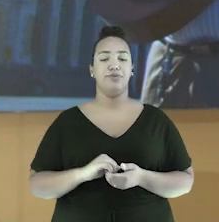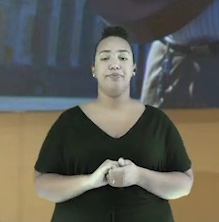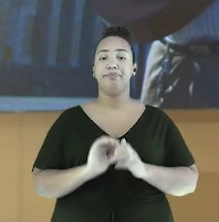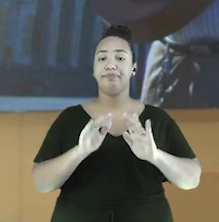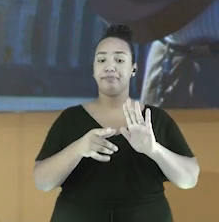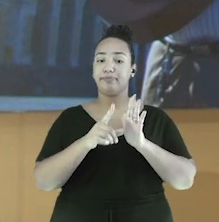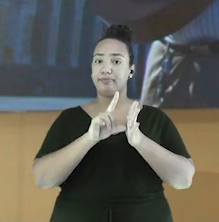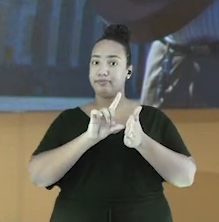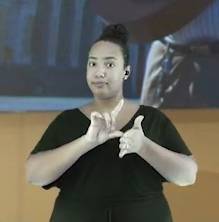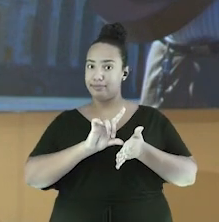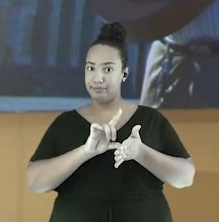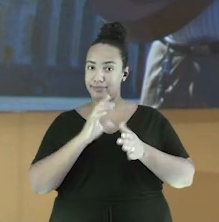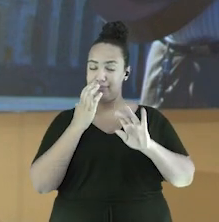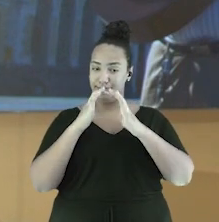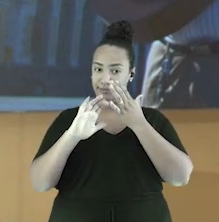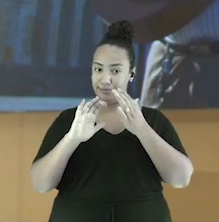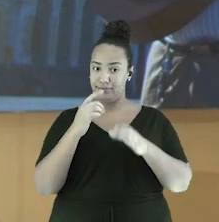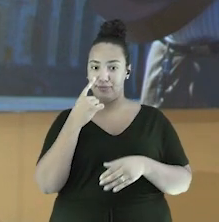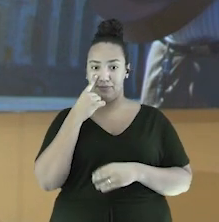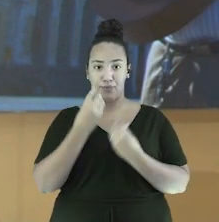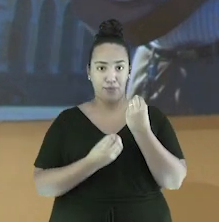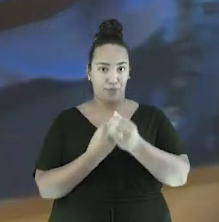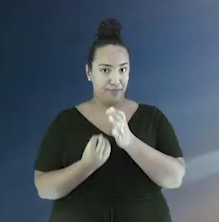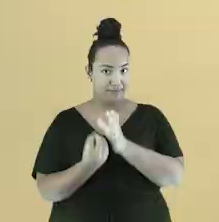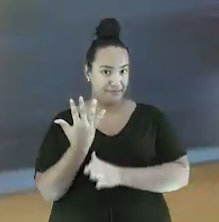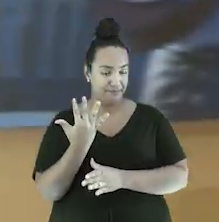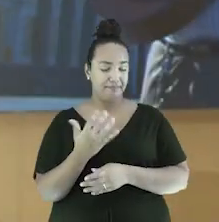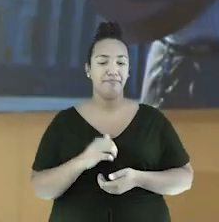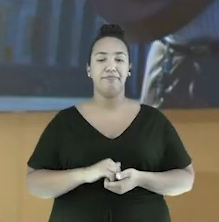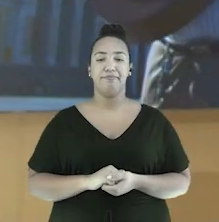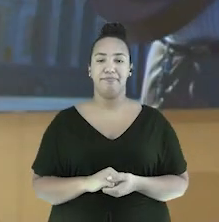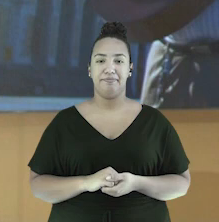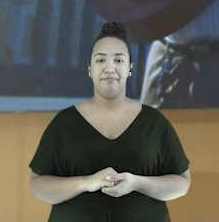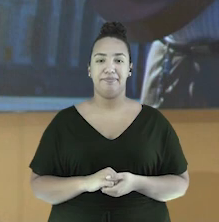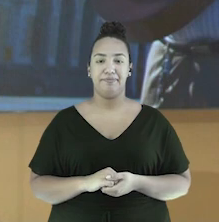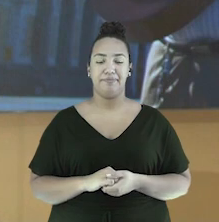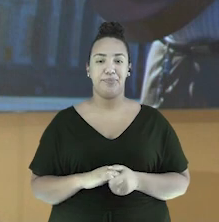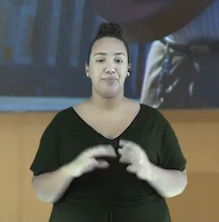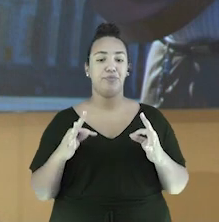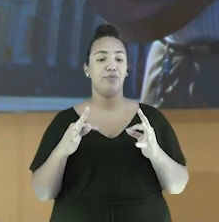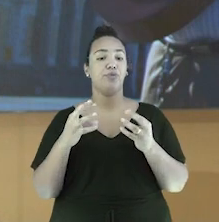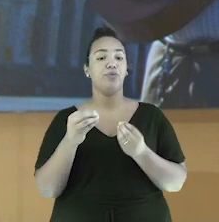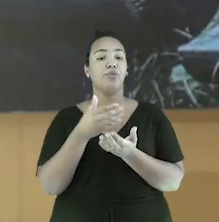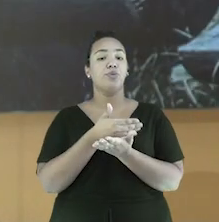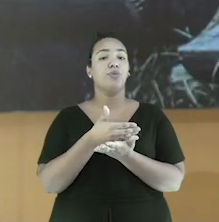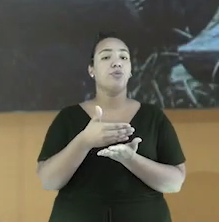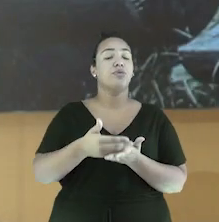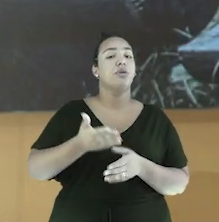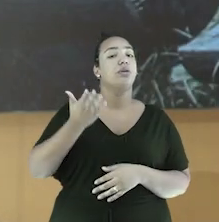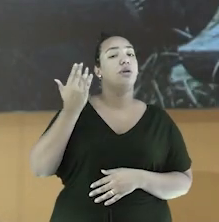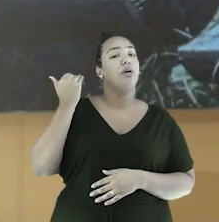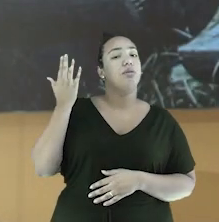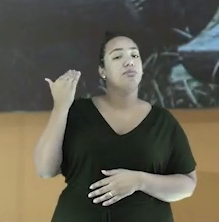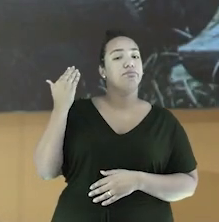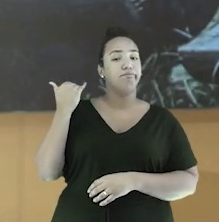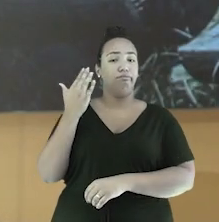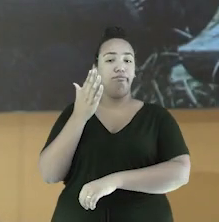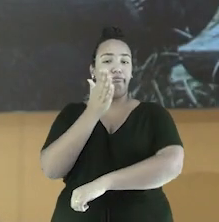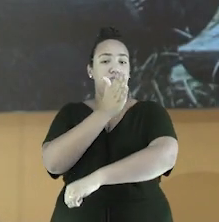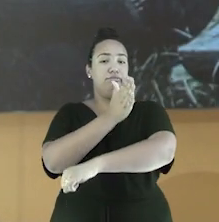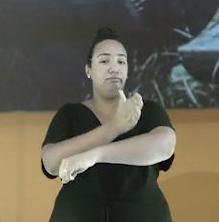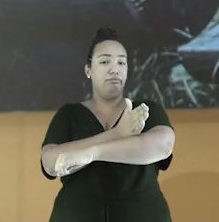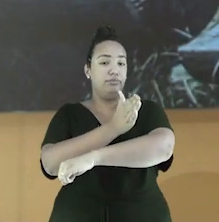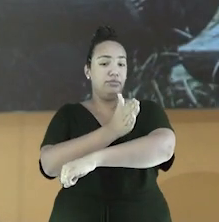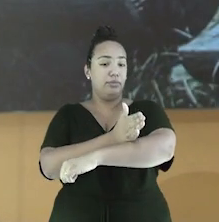tocar e cantar, vamos ver de onde veio o Repente? Tudo começou lá na Idade Média, há cerca de mil